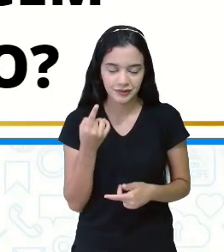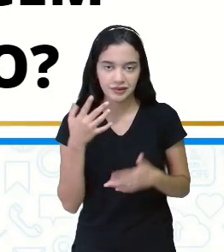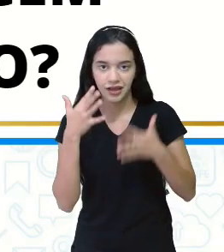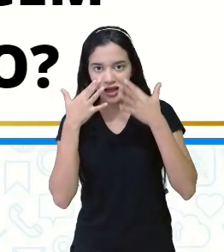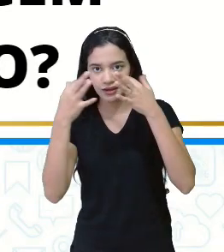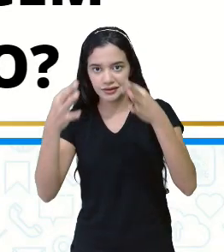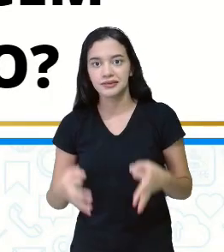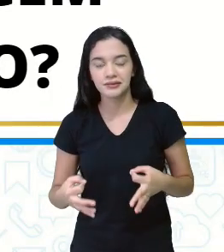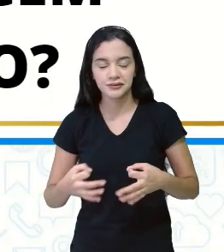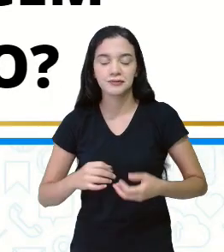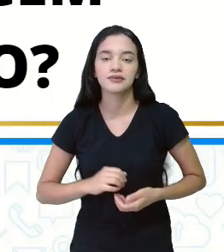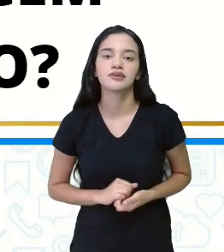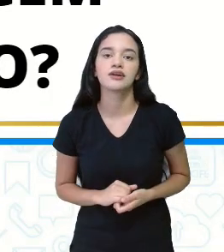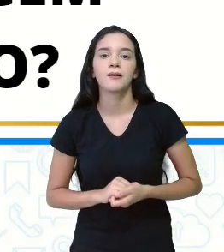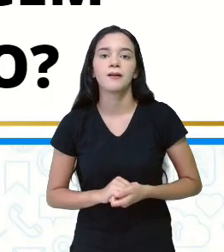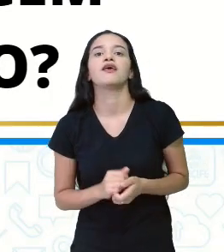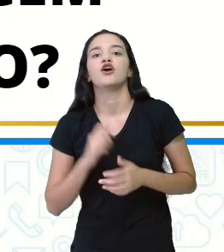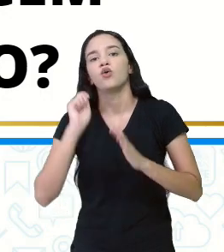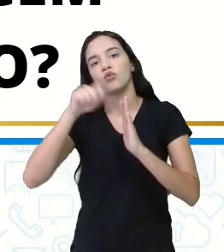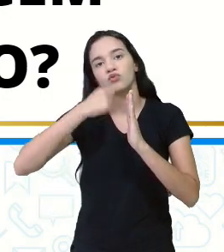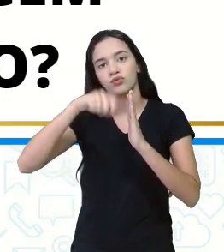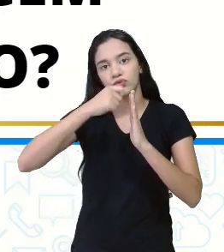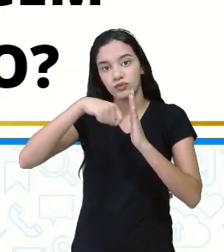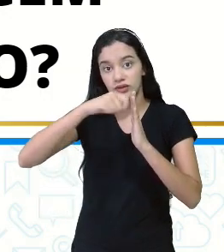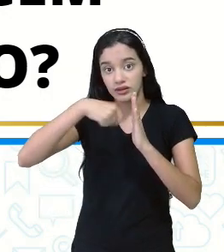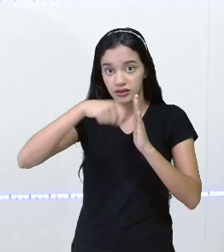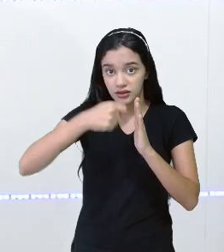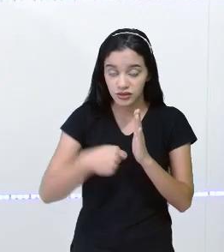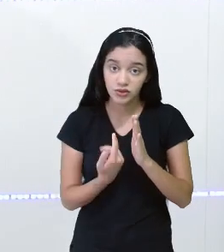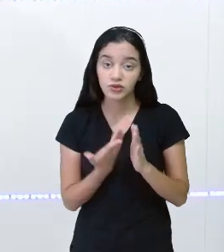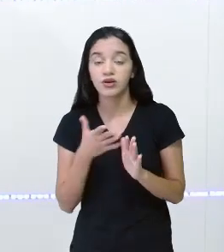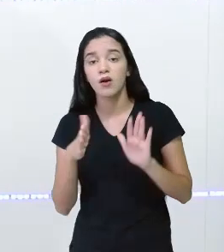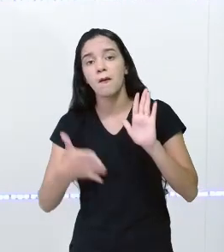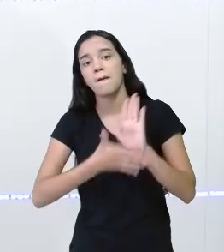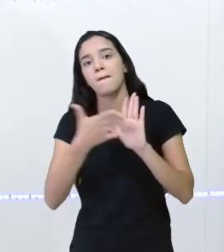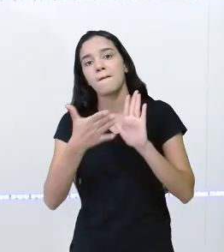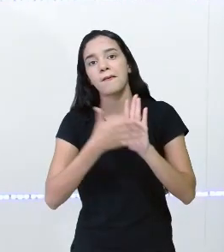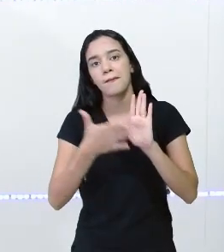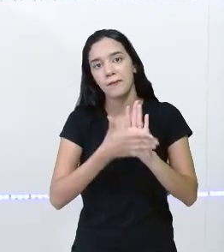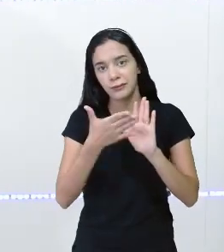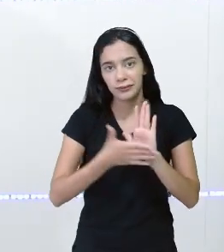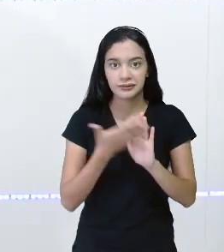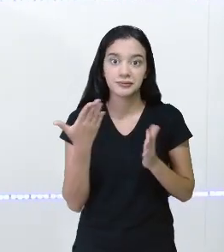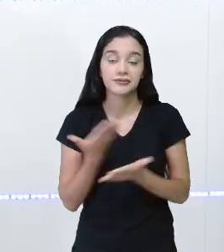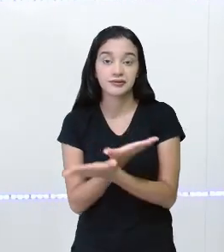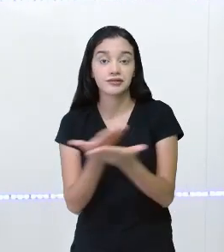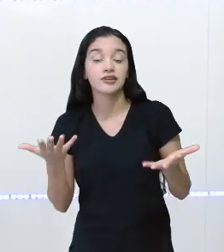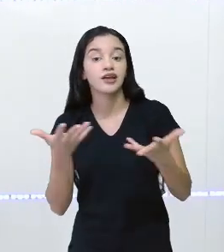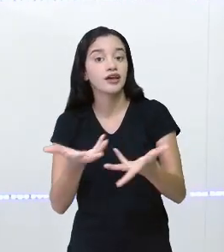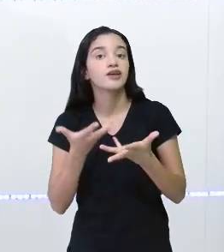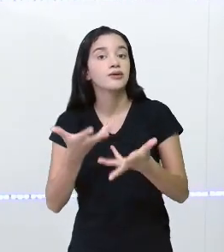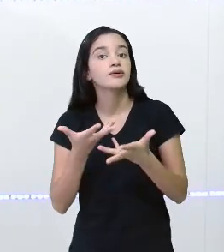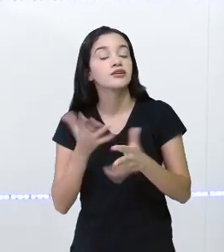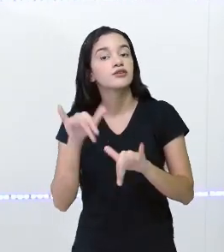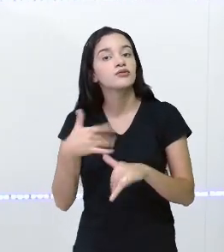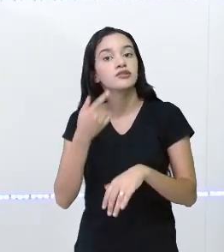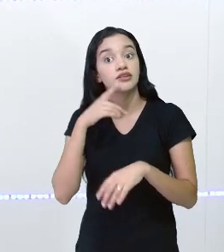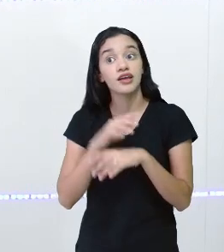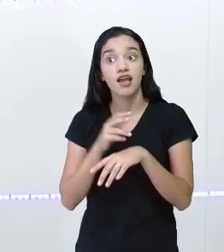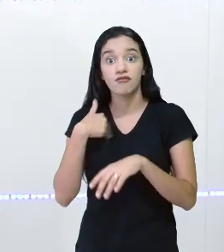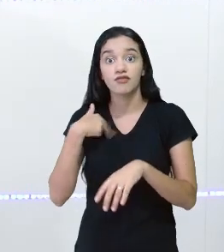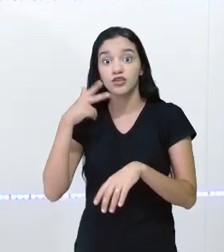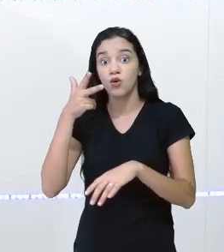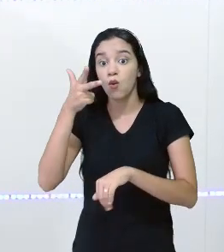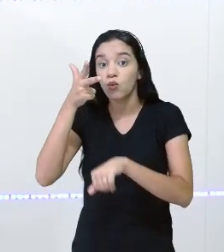bem atenção. Eu vou trazer um vídeo e vou fazer uma proposta para vocês. Eu quero que vocês escutem o vídeo com